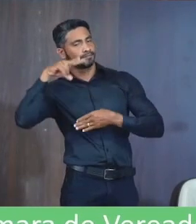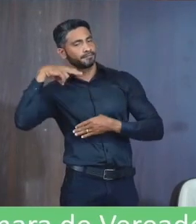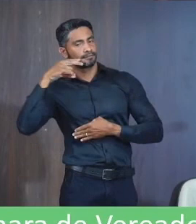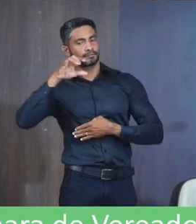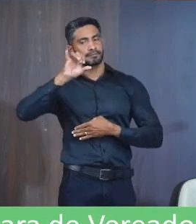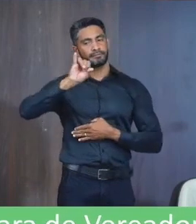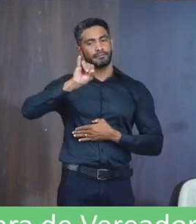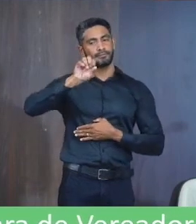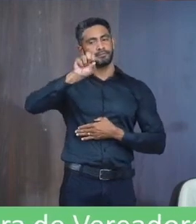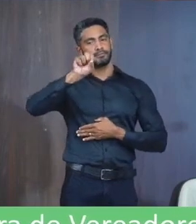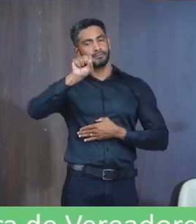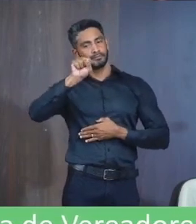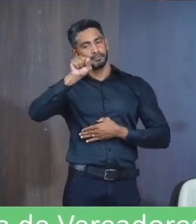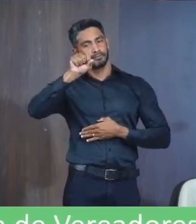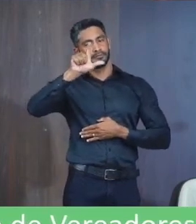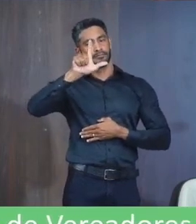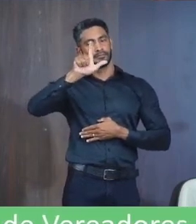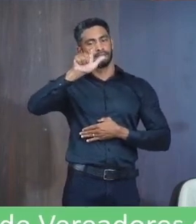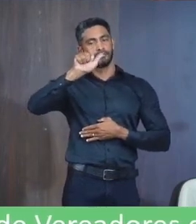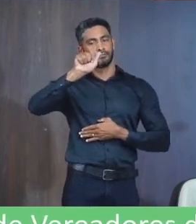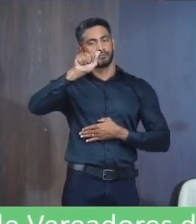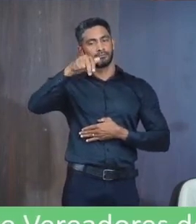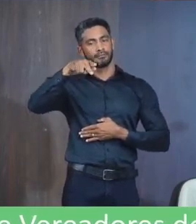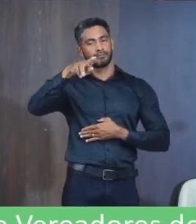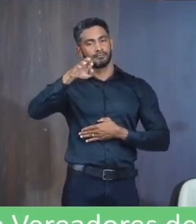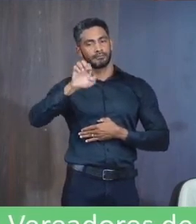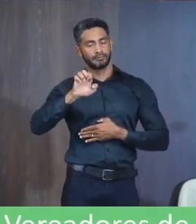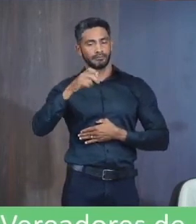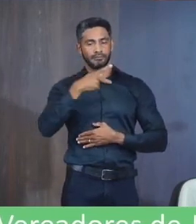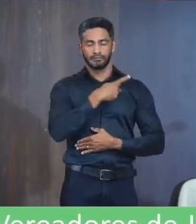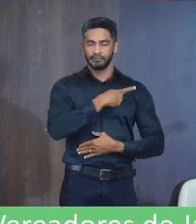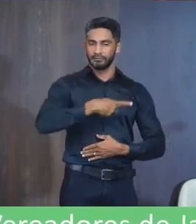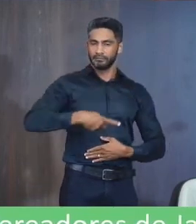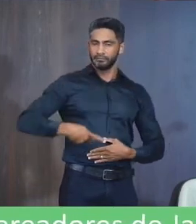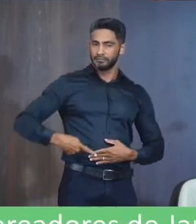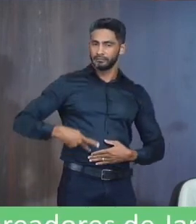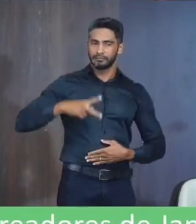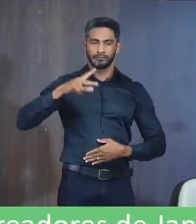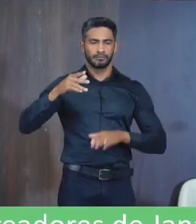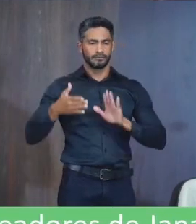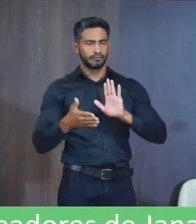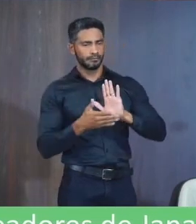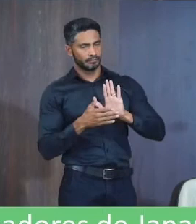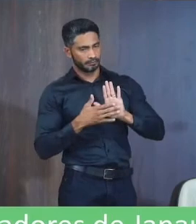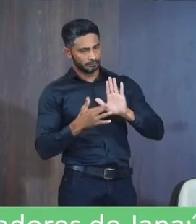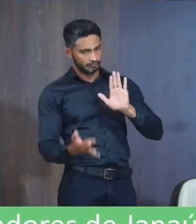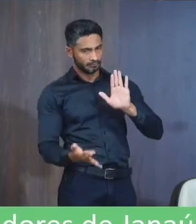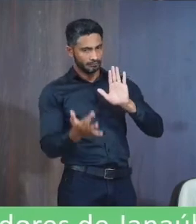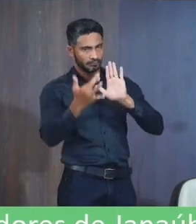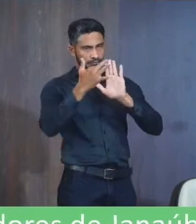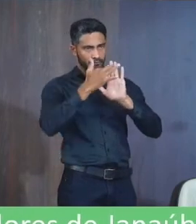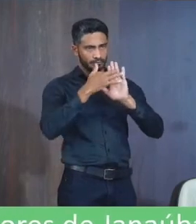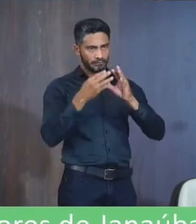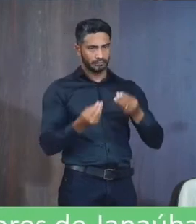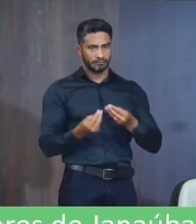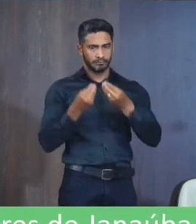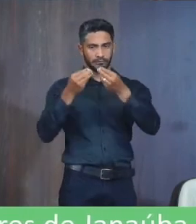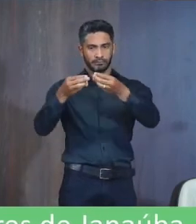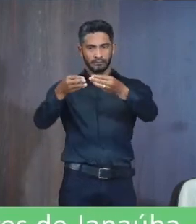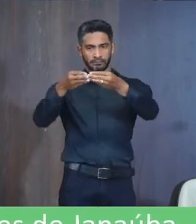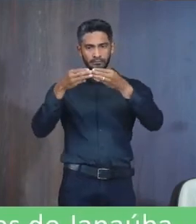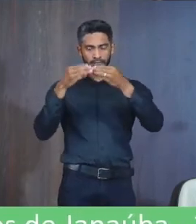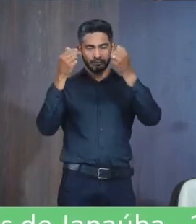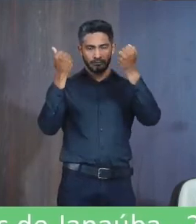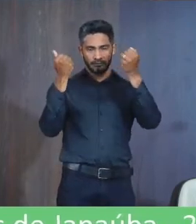Islane Da Silva Pedro Excelentíssimo Senhor Presidente Proponho Na forma regimental Que seja encaminhada Moção De